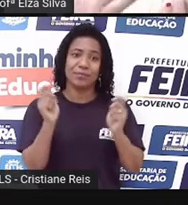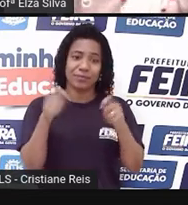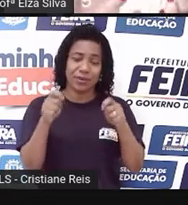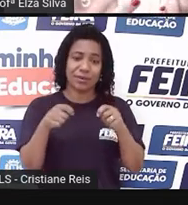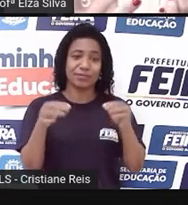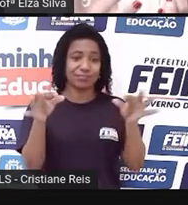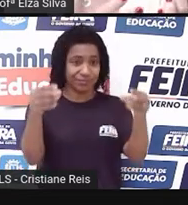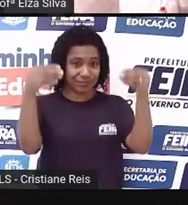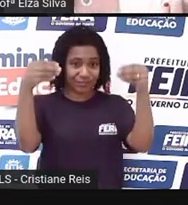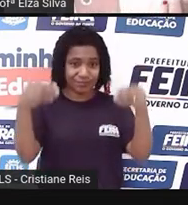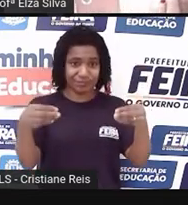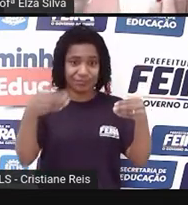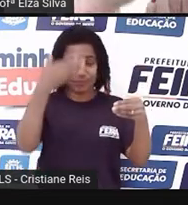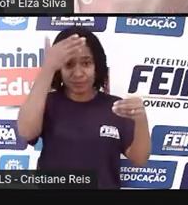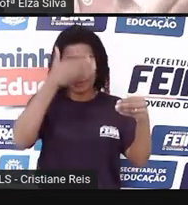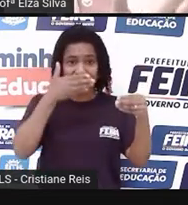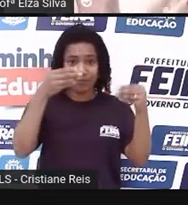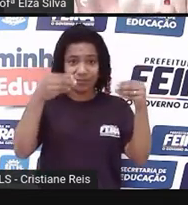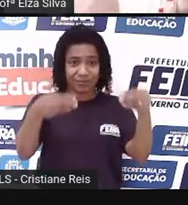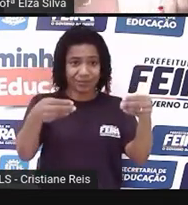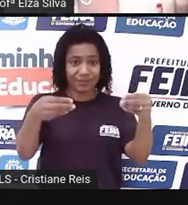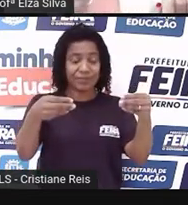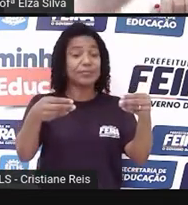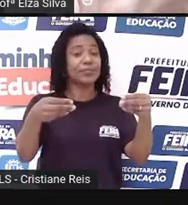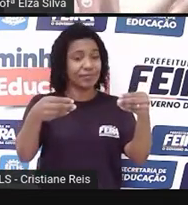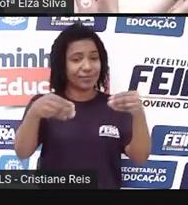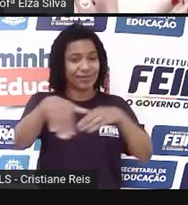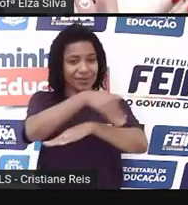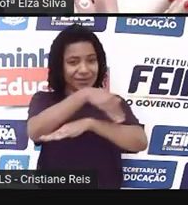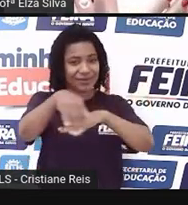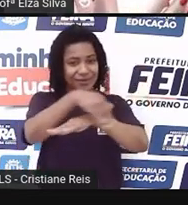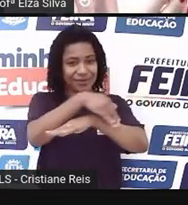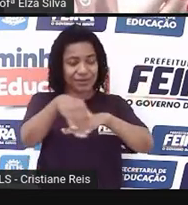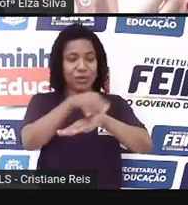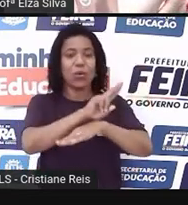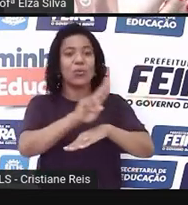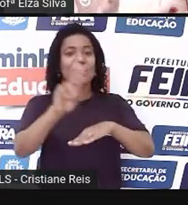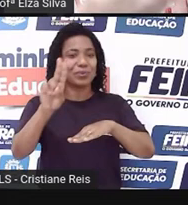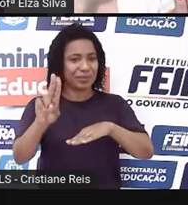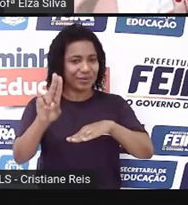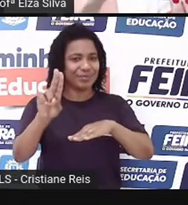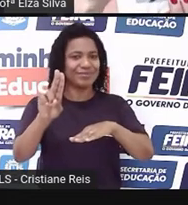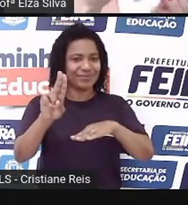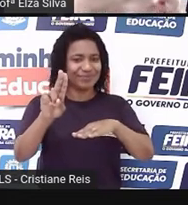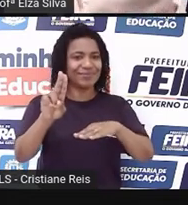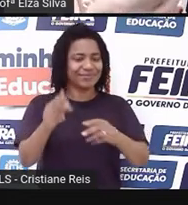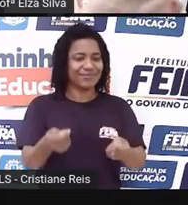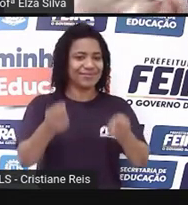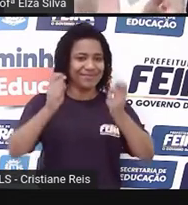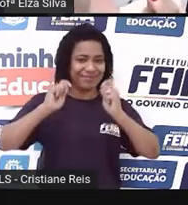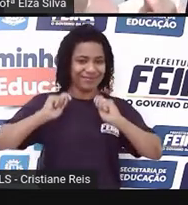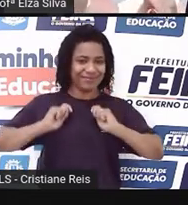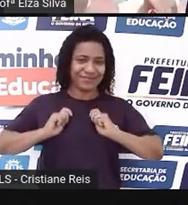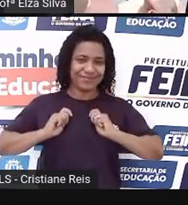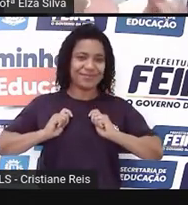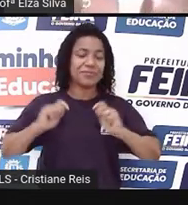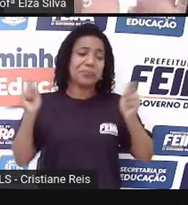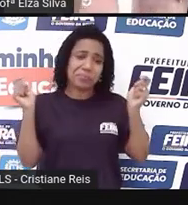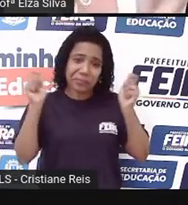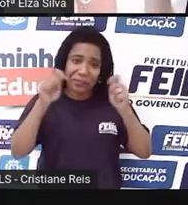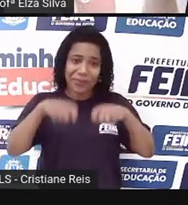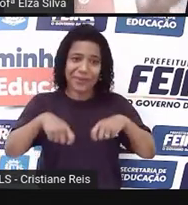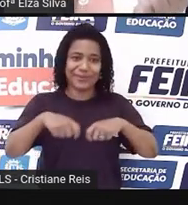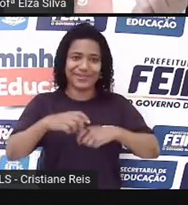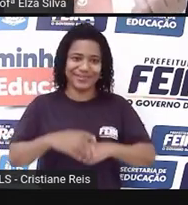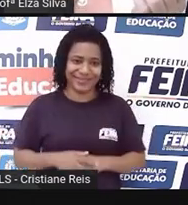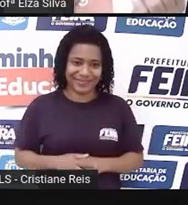na frente do envelope o endereço e o nome da pessoa para quem a carta está sendo enviada